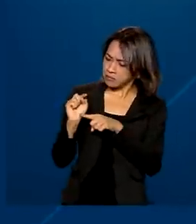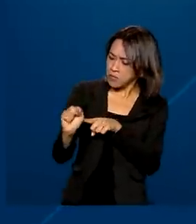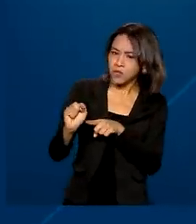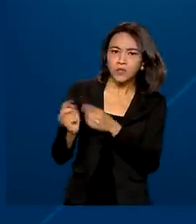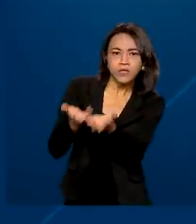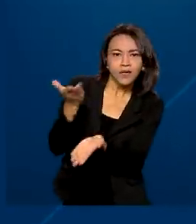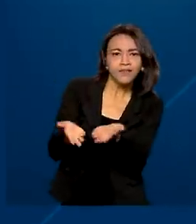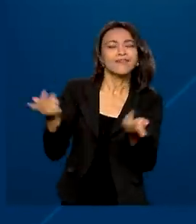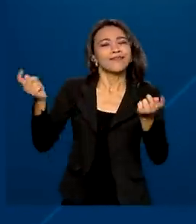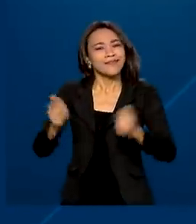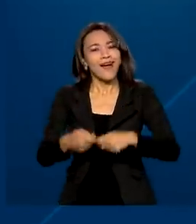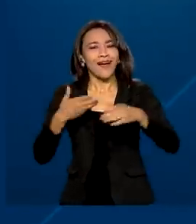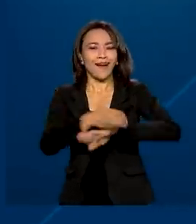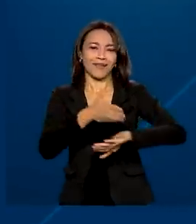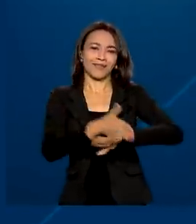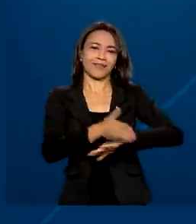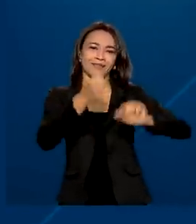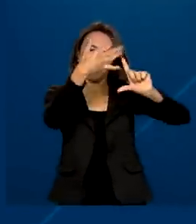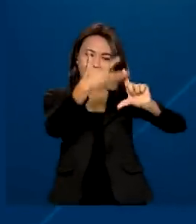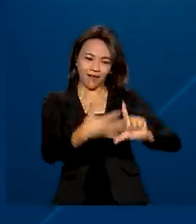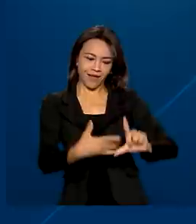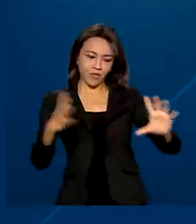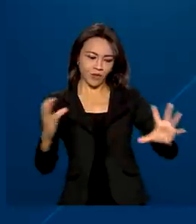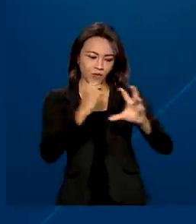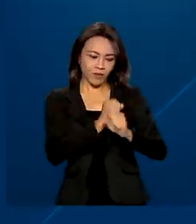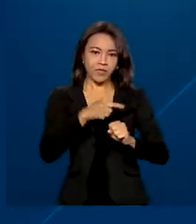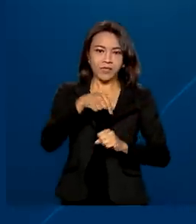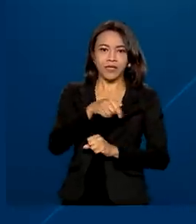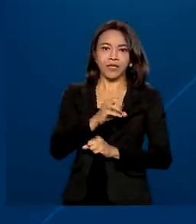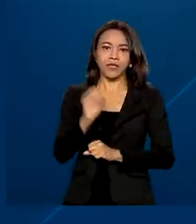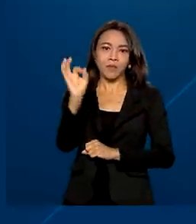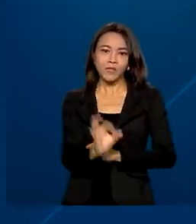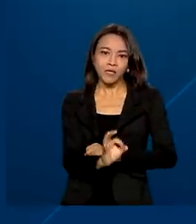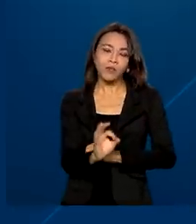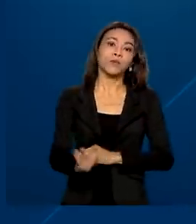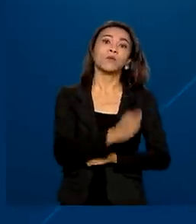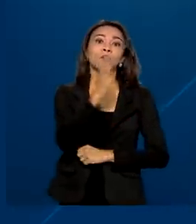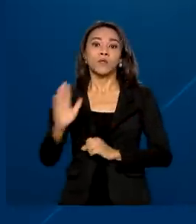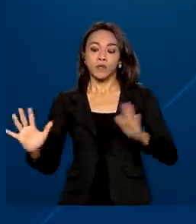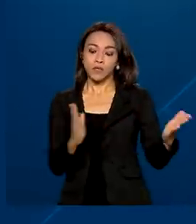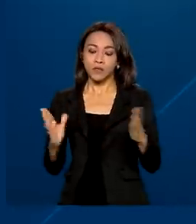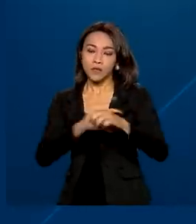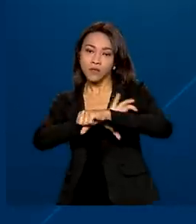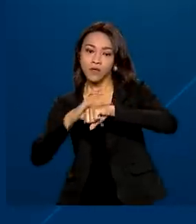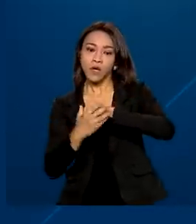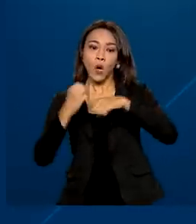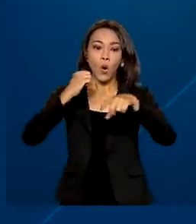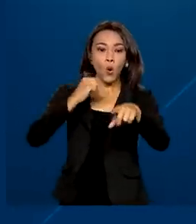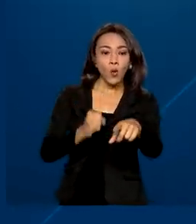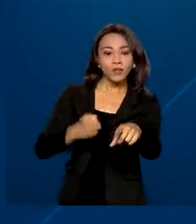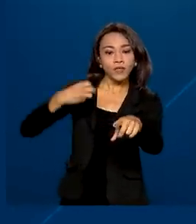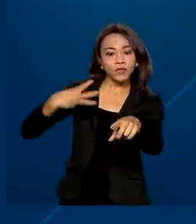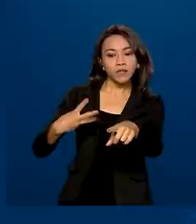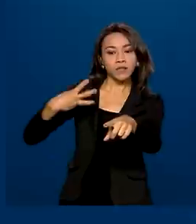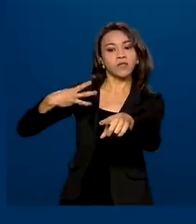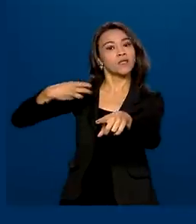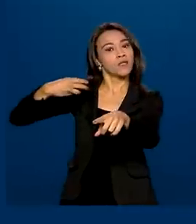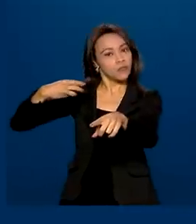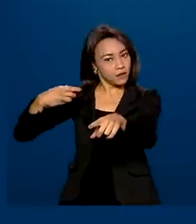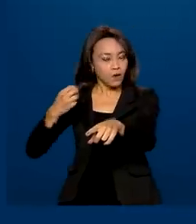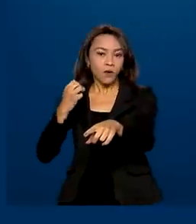são digitais, 70% do total. Só na pandemia, 832 foram informatizados.